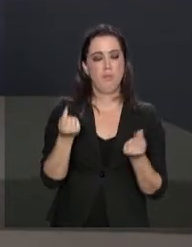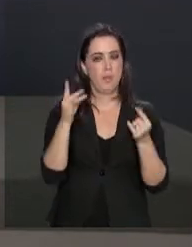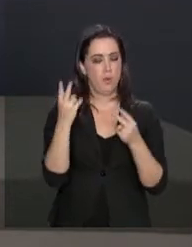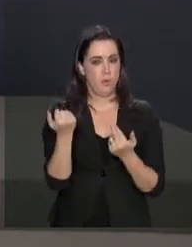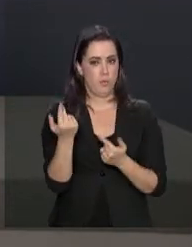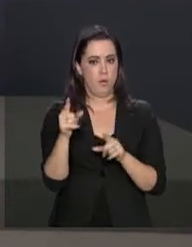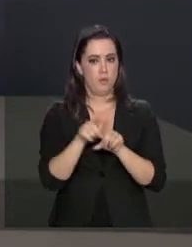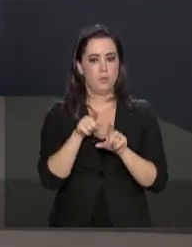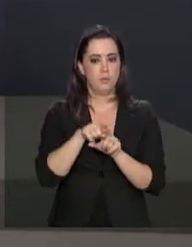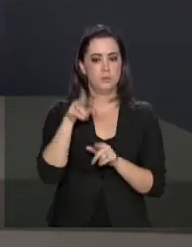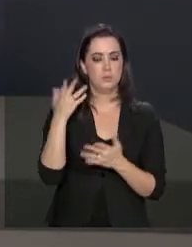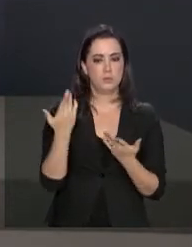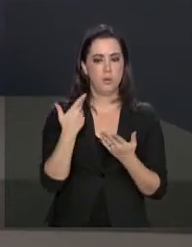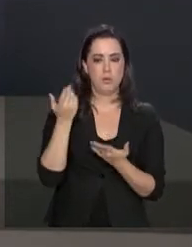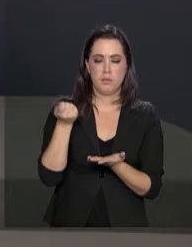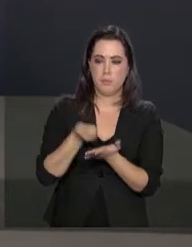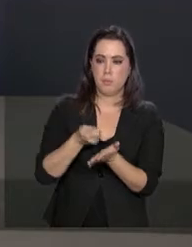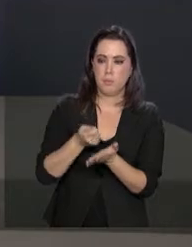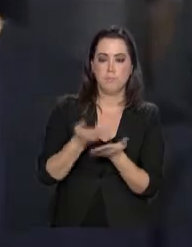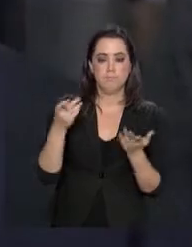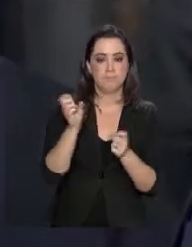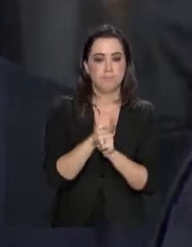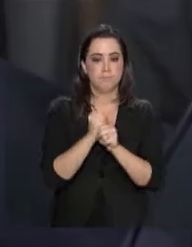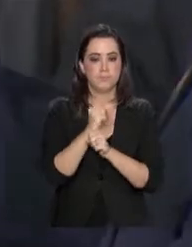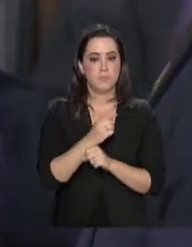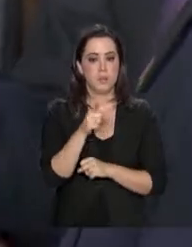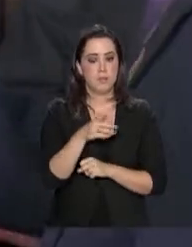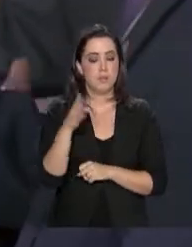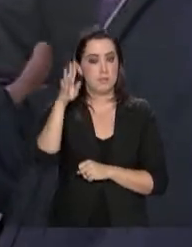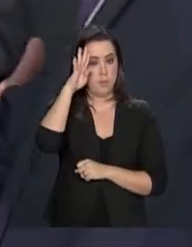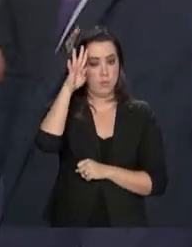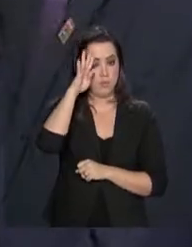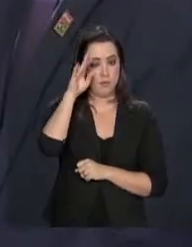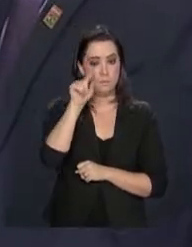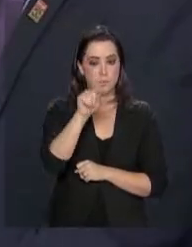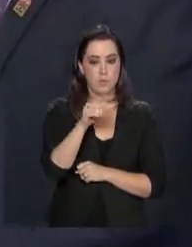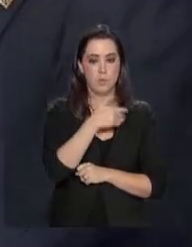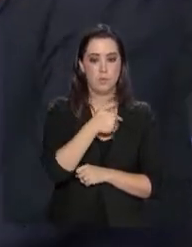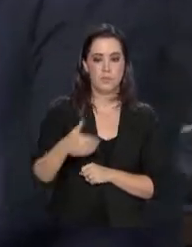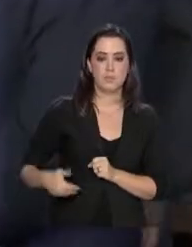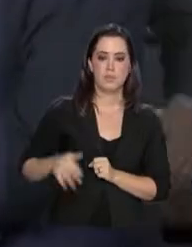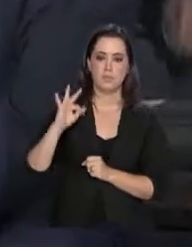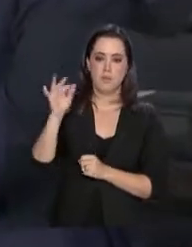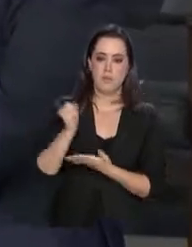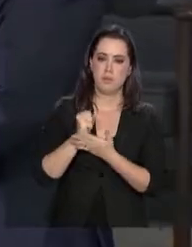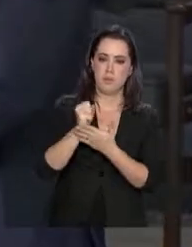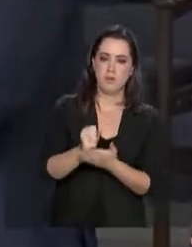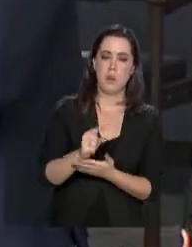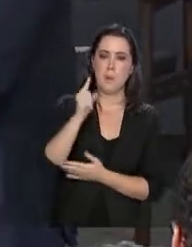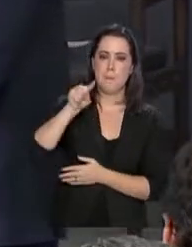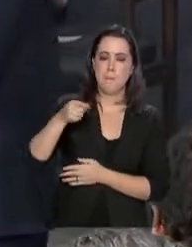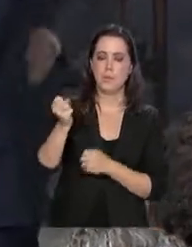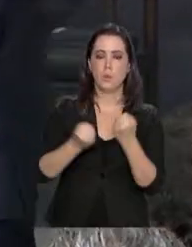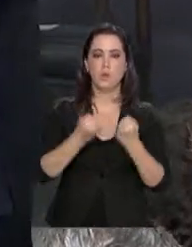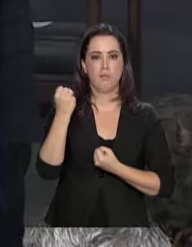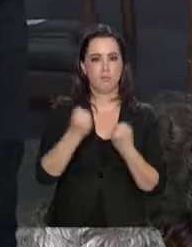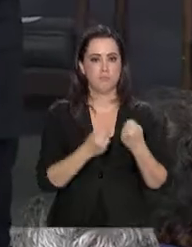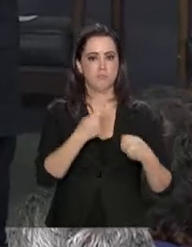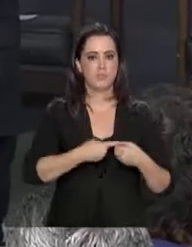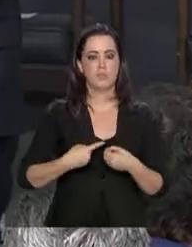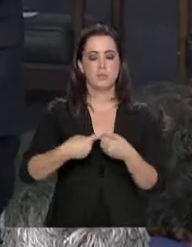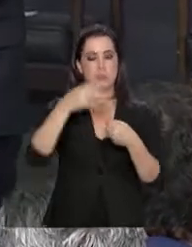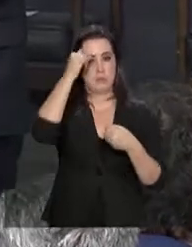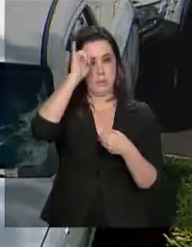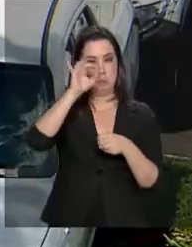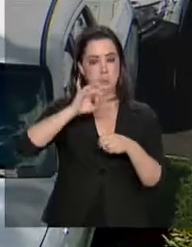semelhante ao que está sendo aplicado neste ano. Nesta quarta-feira, o governo federal entregou mil caminhonetes aos municípios para